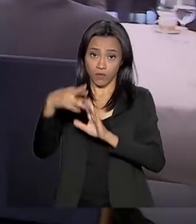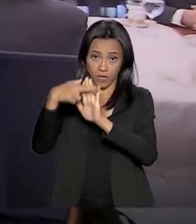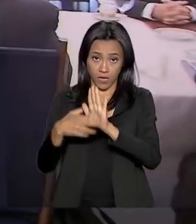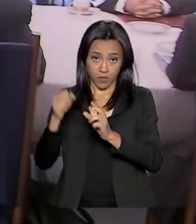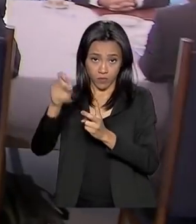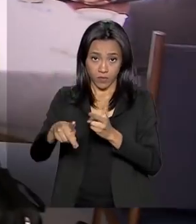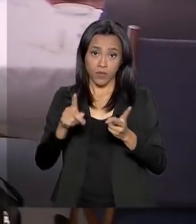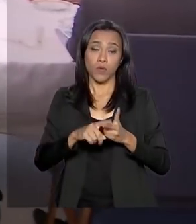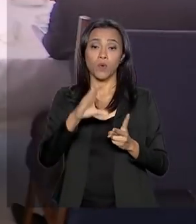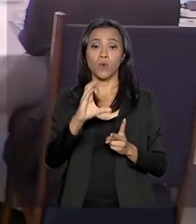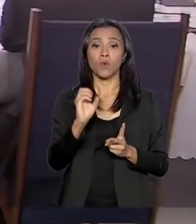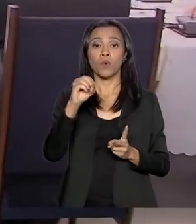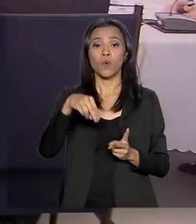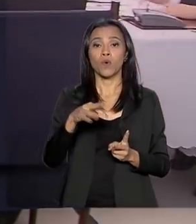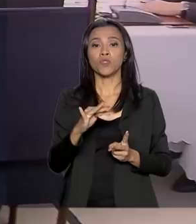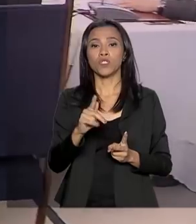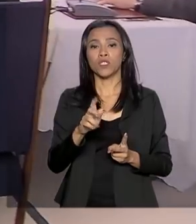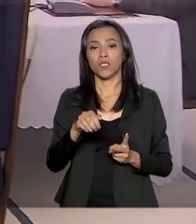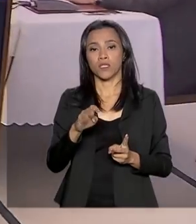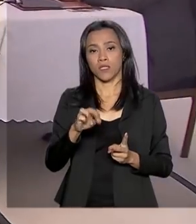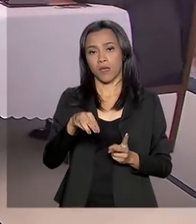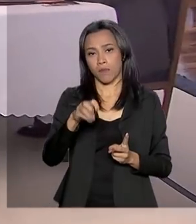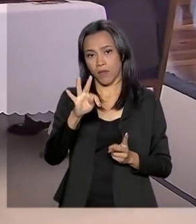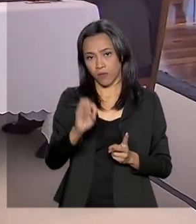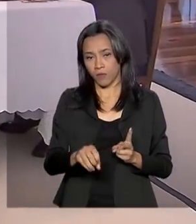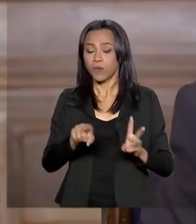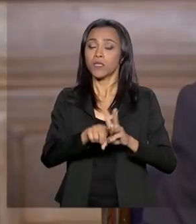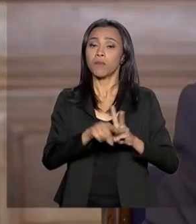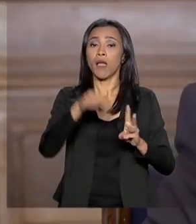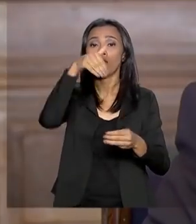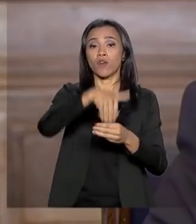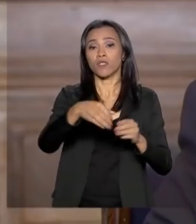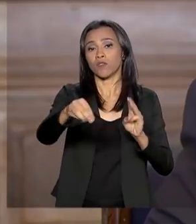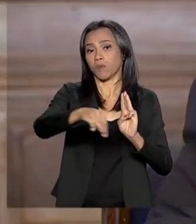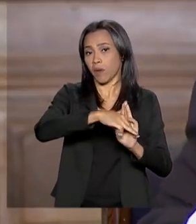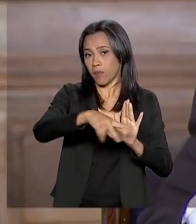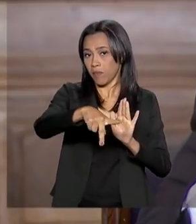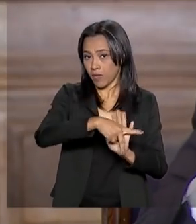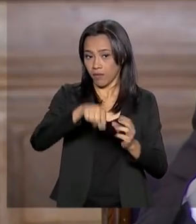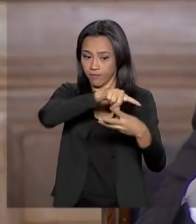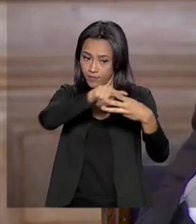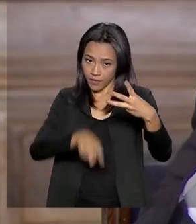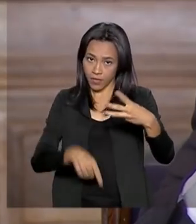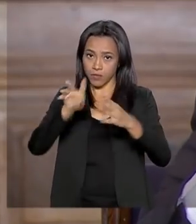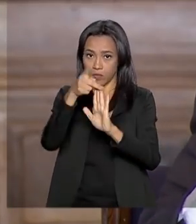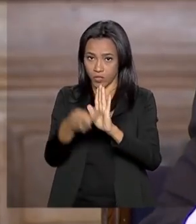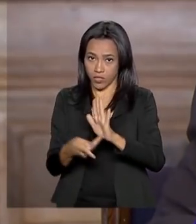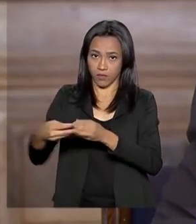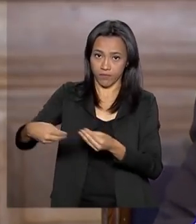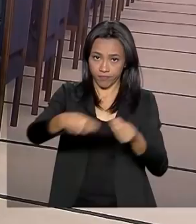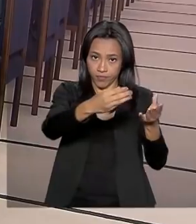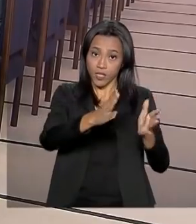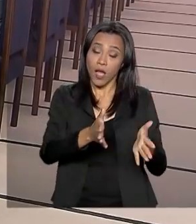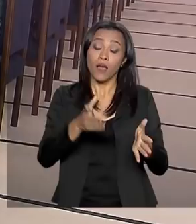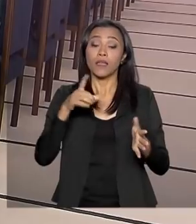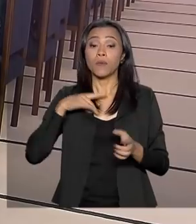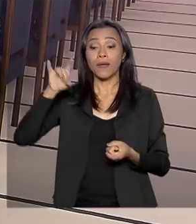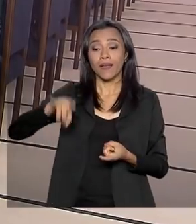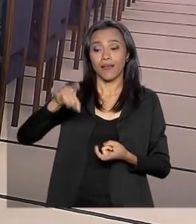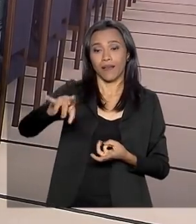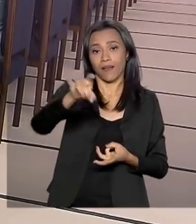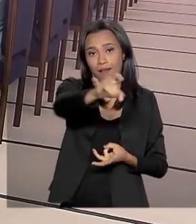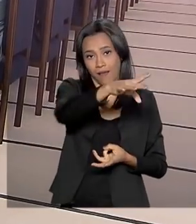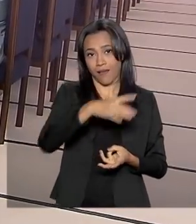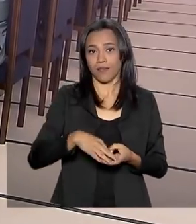despesas e a votação de medidas provisórias. O presidente abriu a reunião e, em seguida, cada ministro